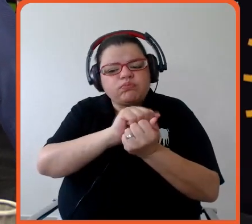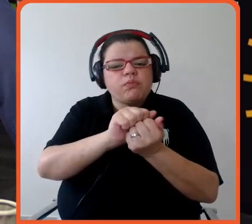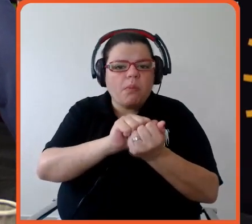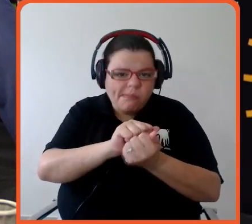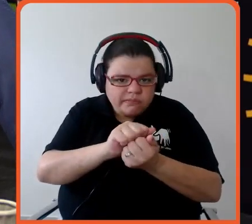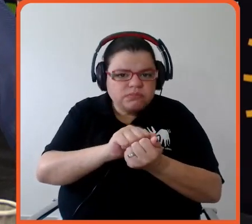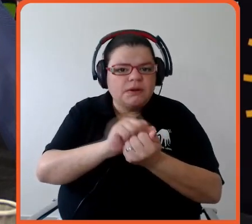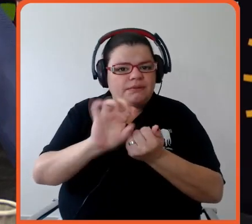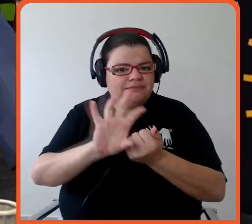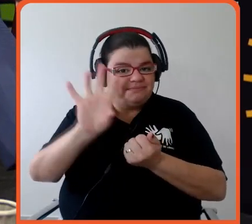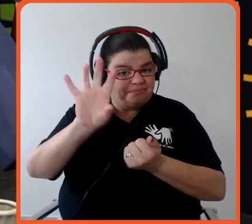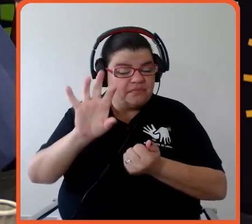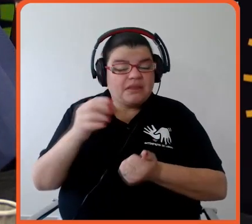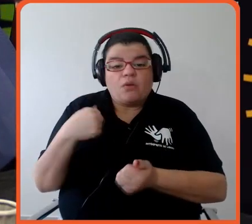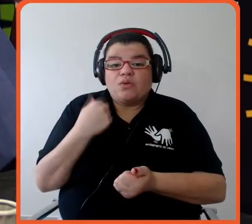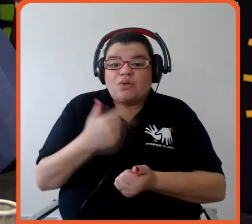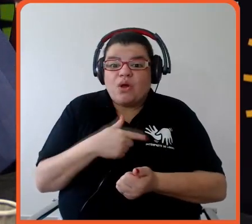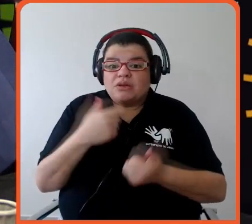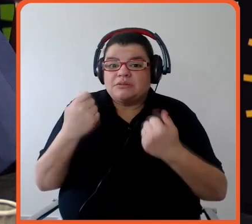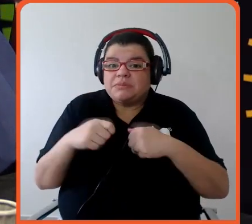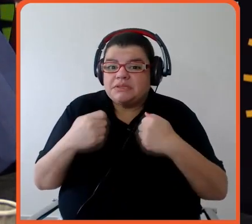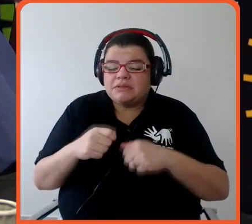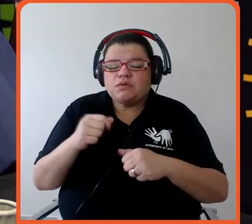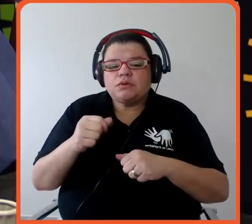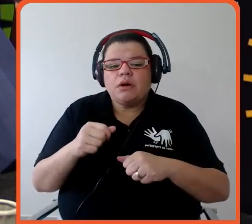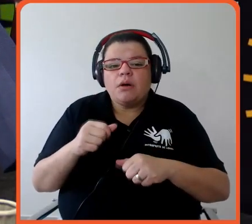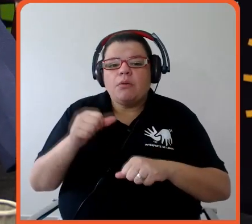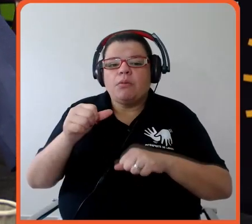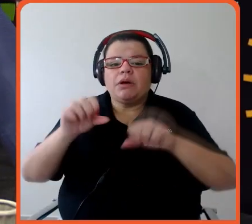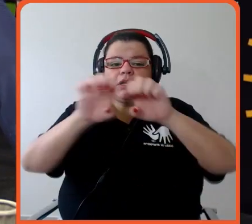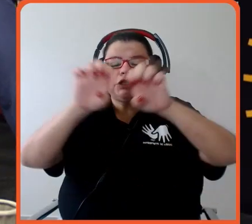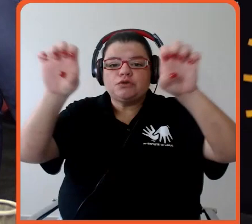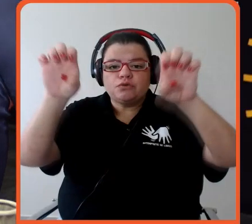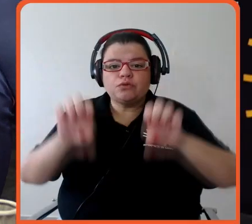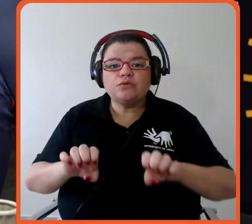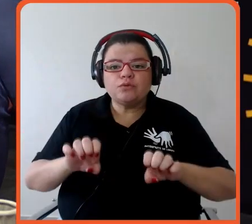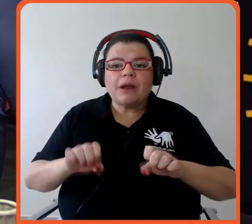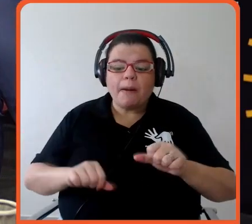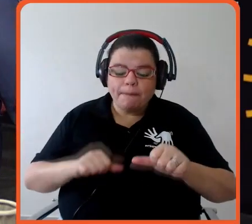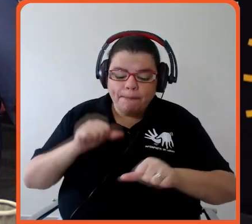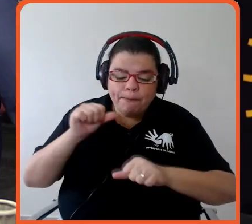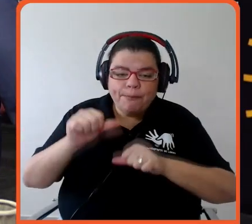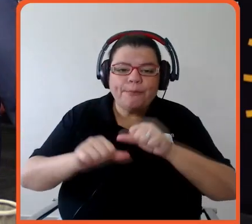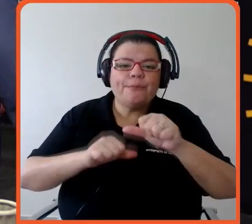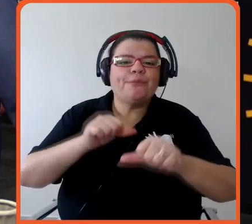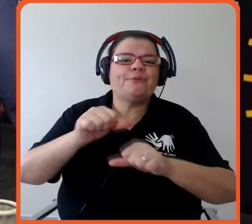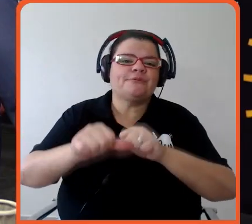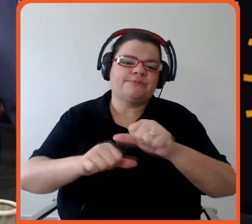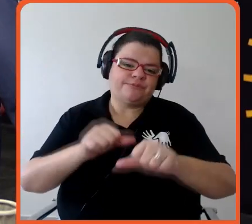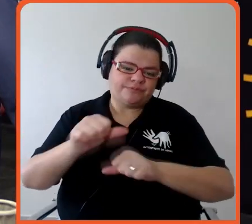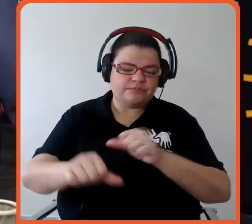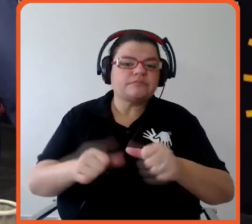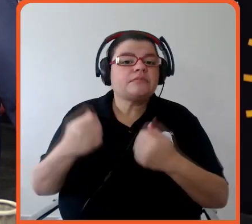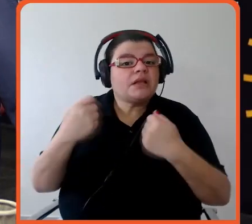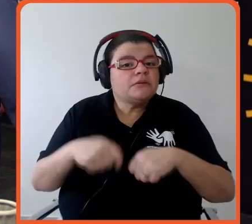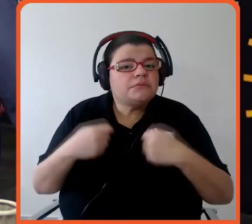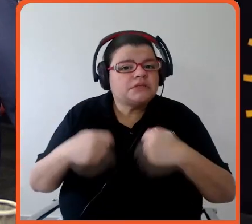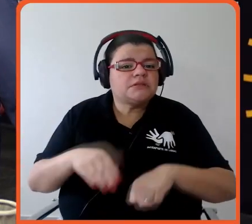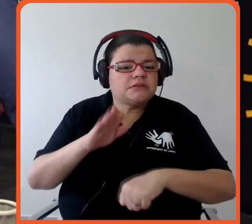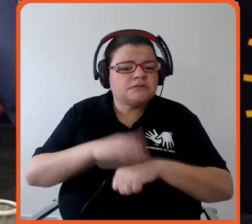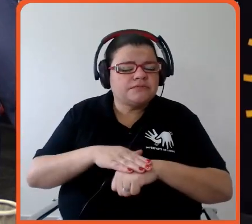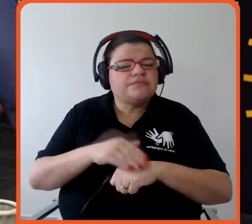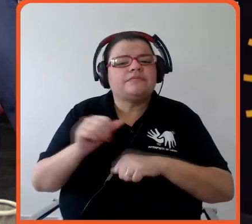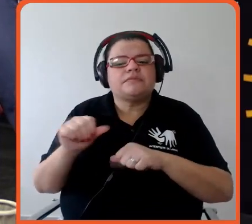gente também não fizer mudanças estruturais nos sistemas creditícios que a gente tem no Brasil, e desenvolvimento de instrumentos financeiros